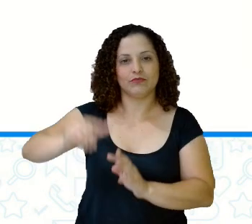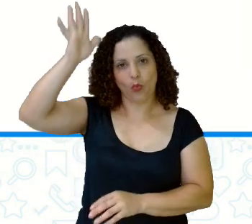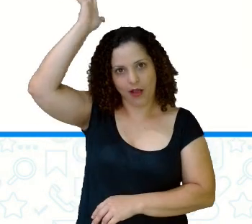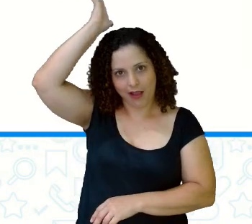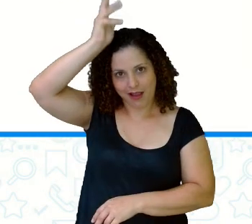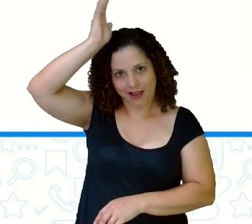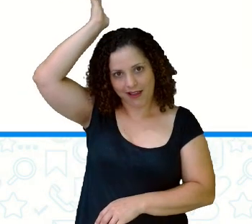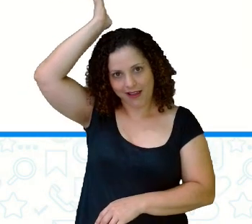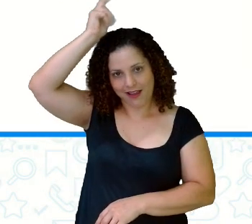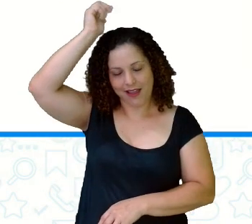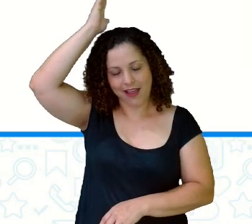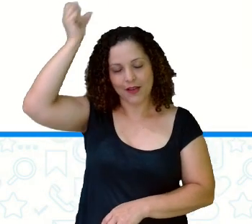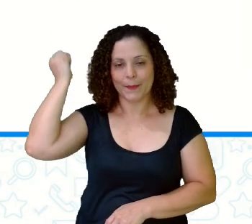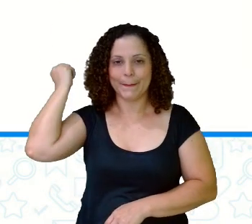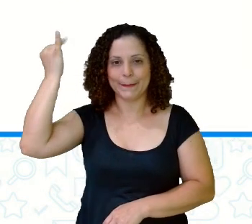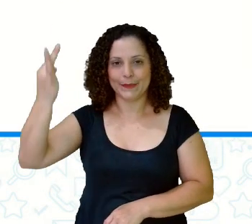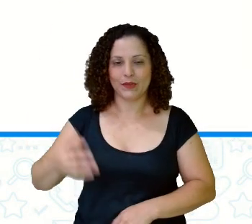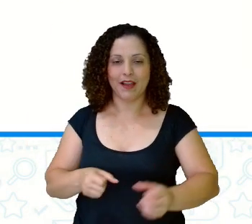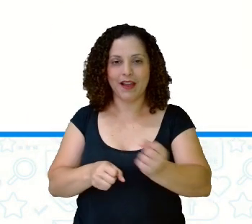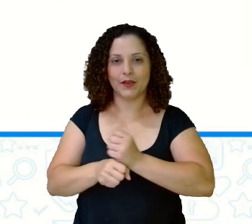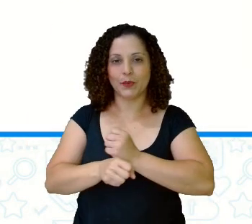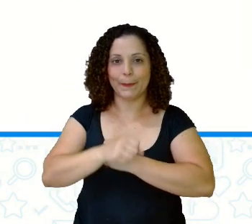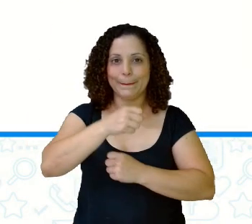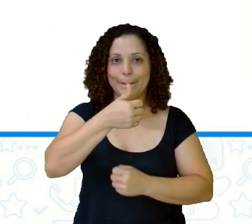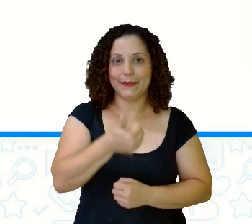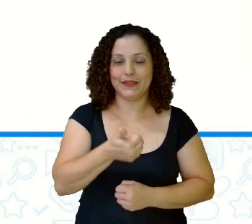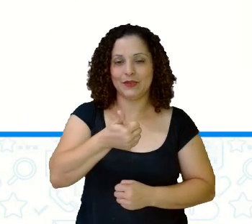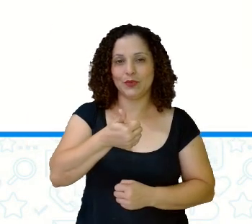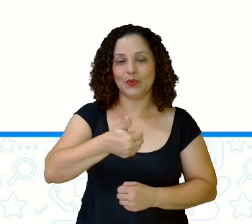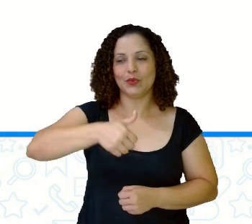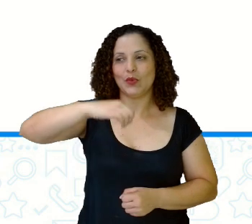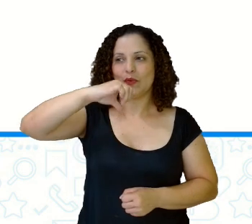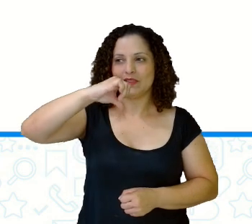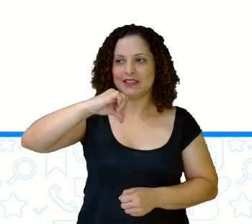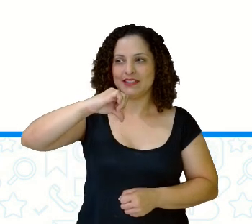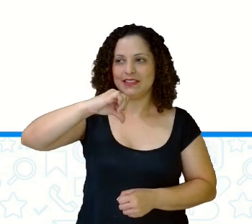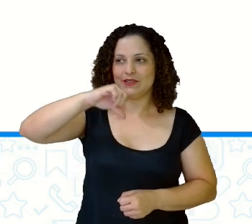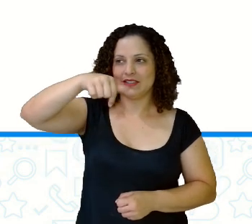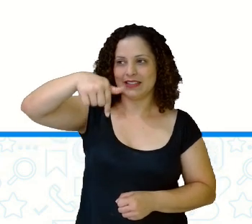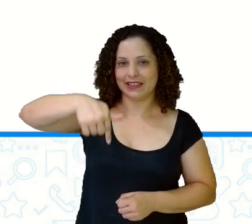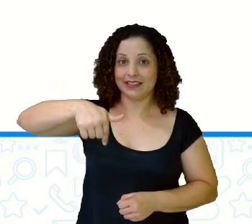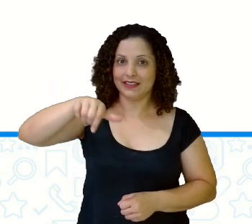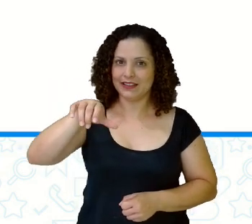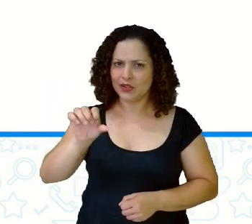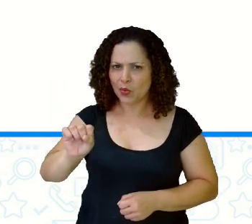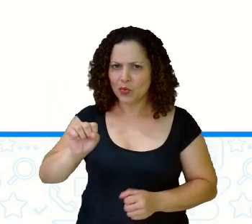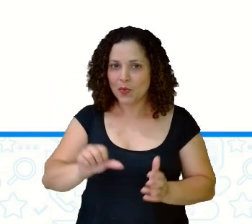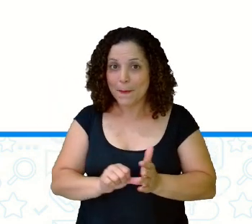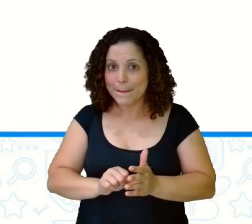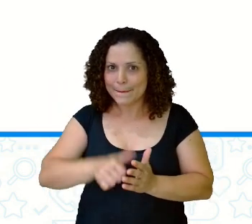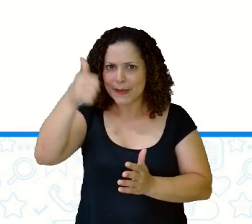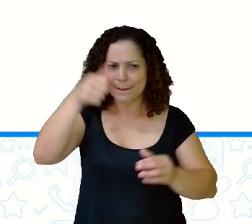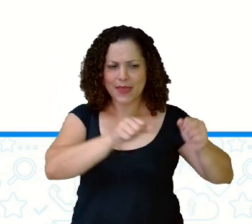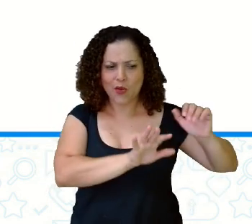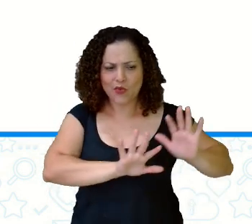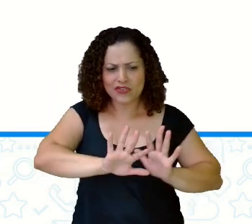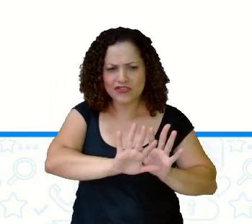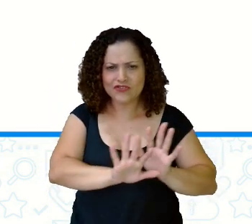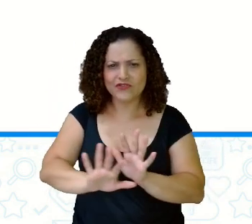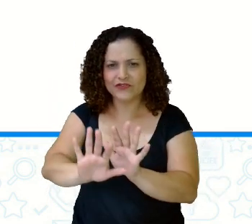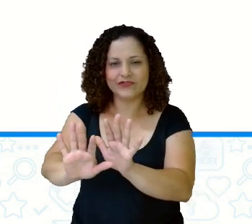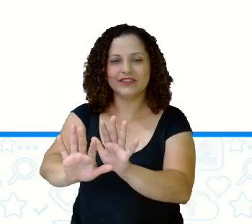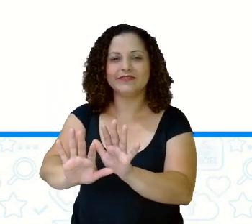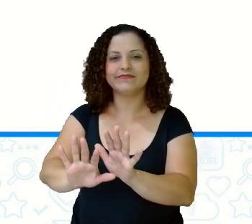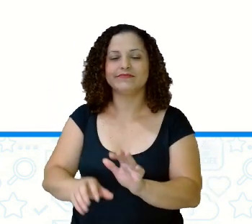1978 Olha gente Em 78 Que saiu O primeiro desfile Do galo